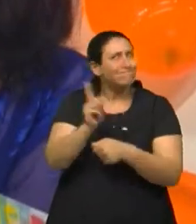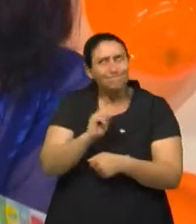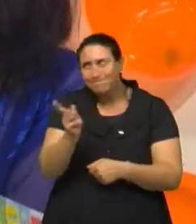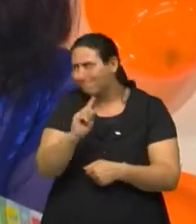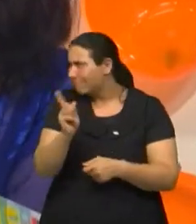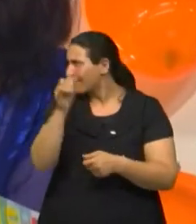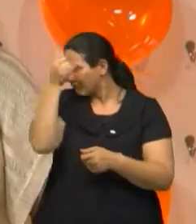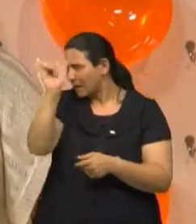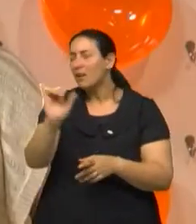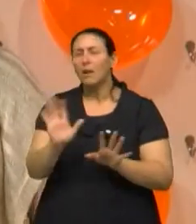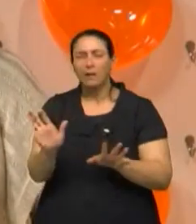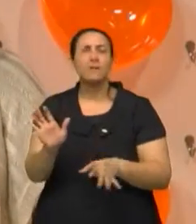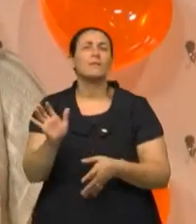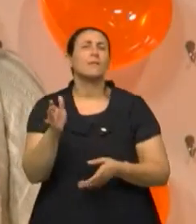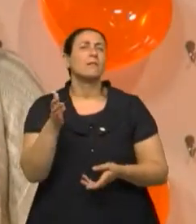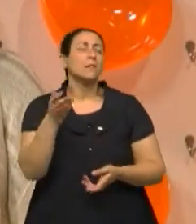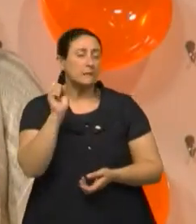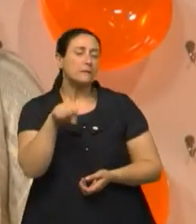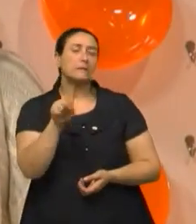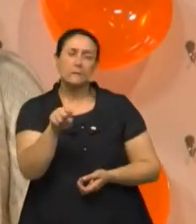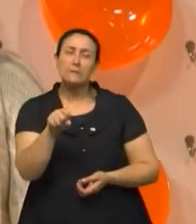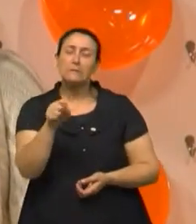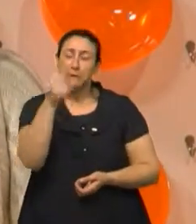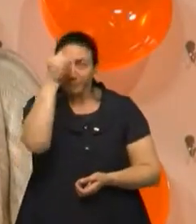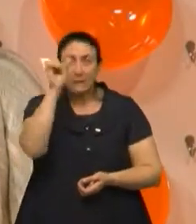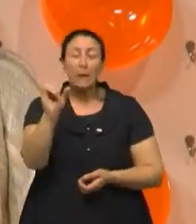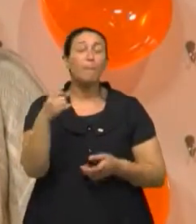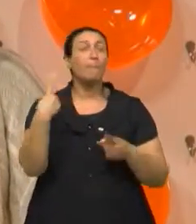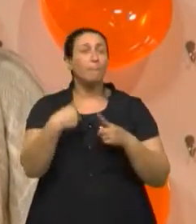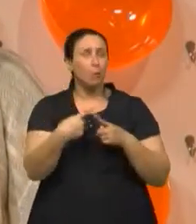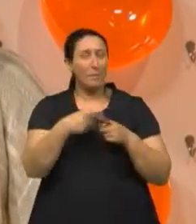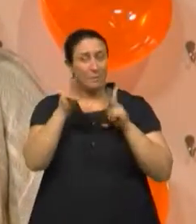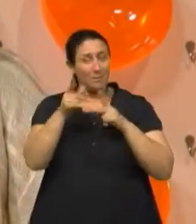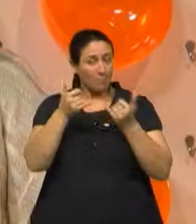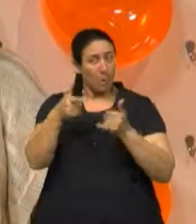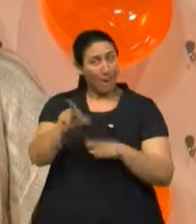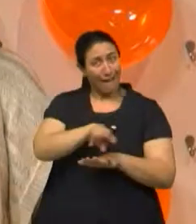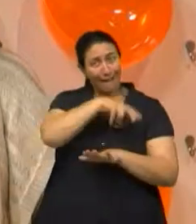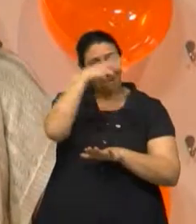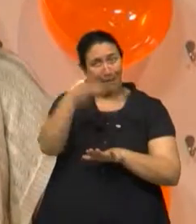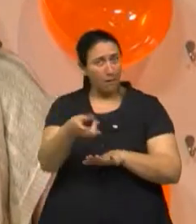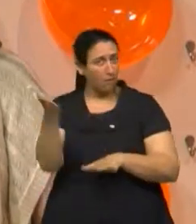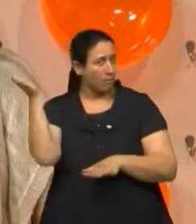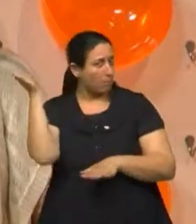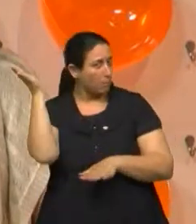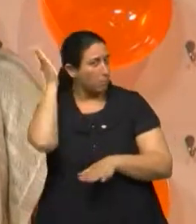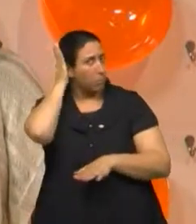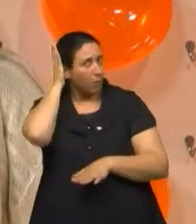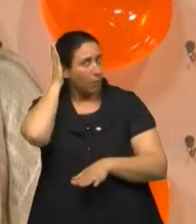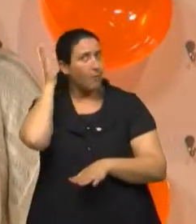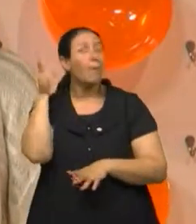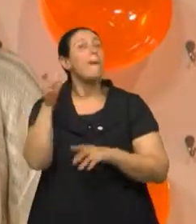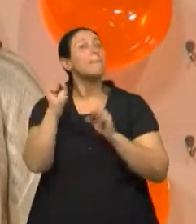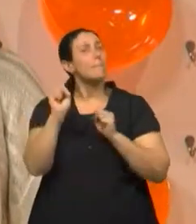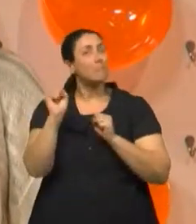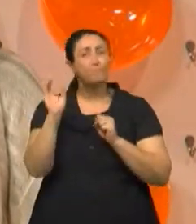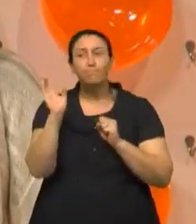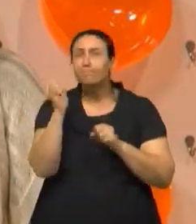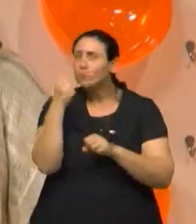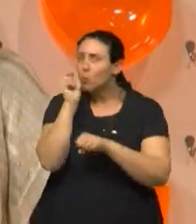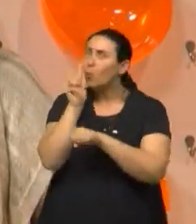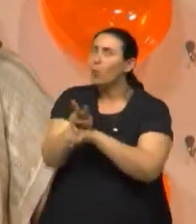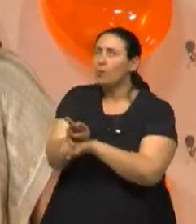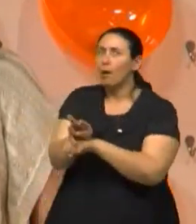para dormir, né, doutora? É, a queda que tem, que bate a cabeça, que é o famoso traumatismo crâniano, ela deve ser melhor